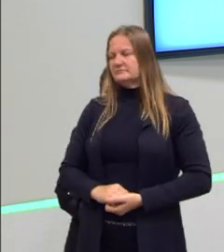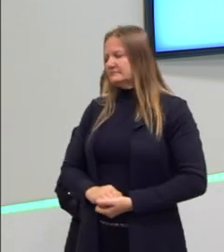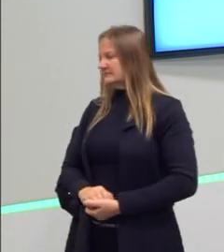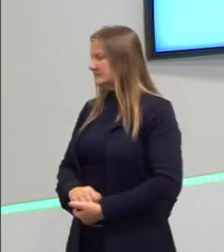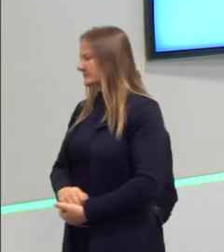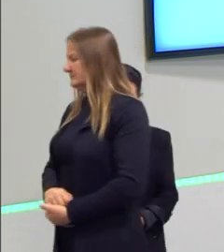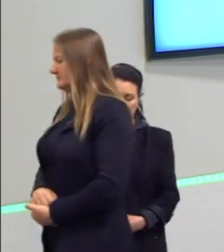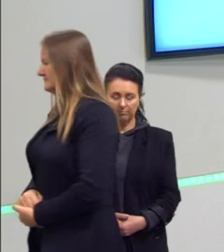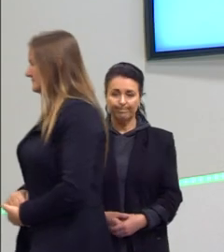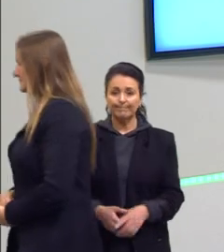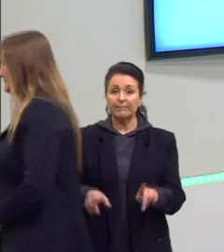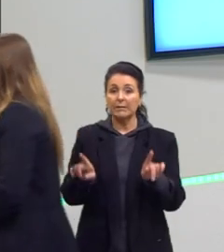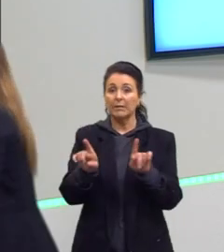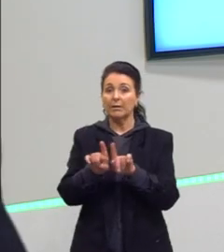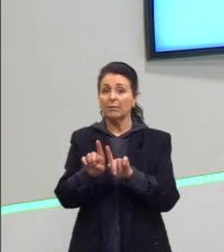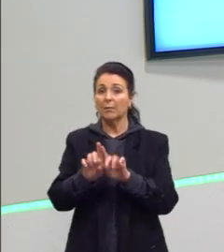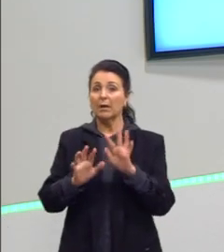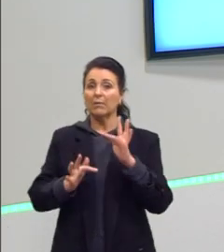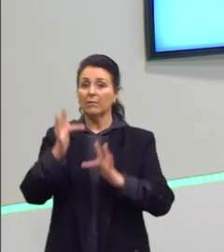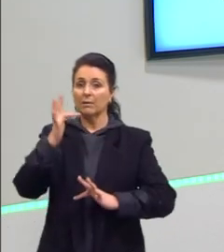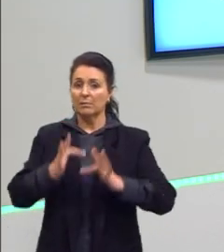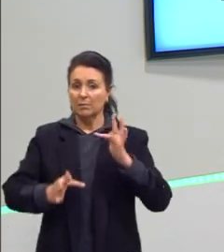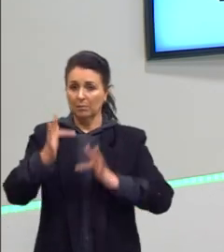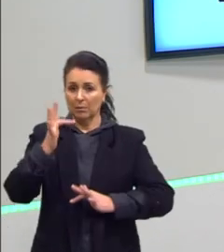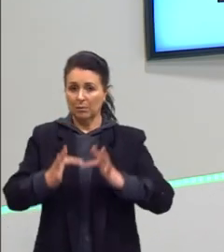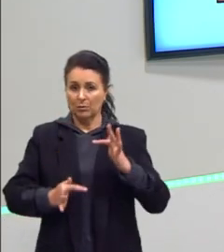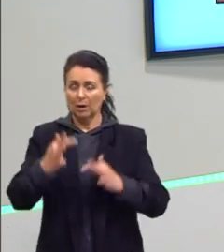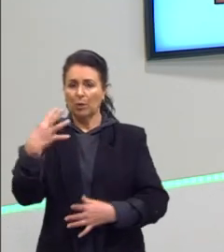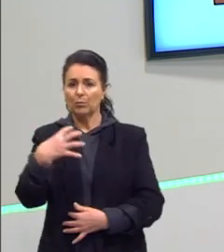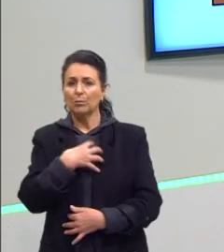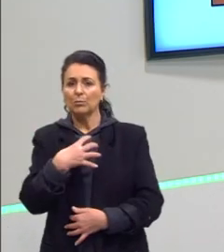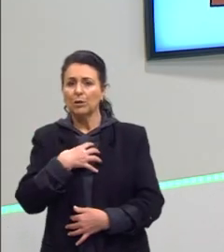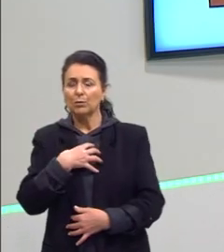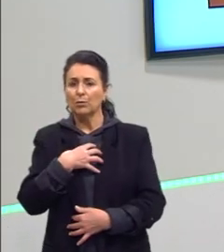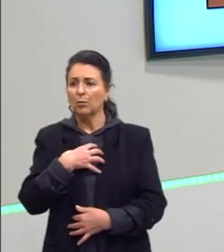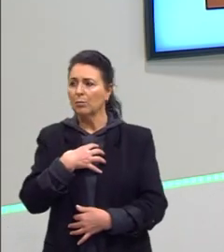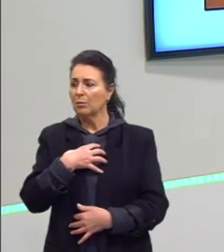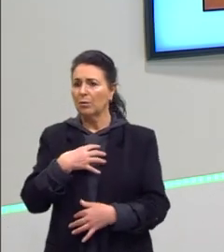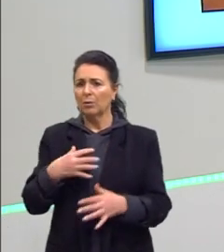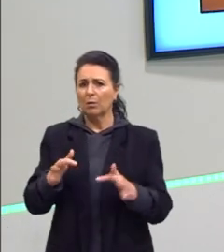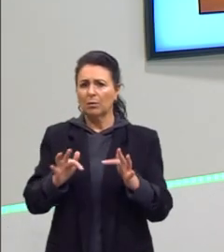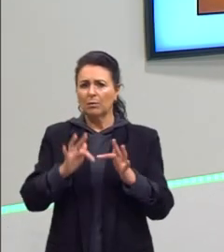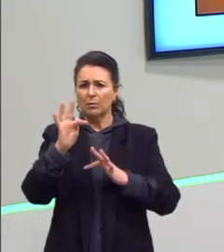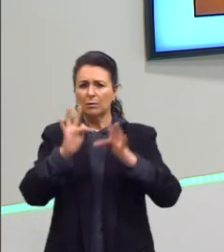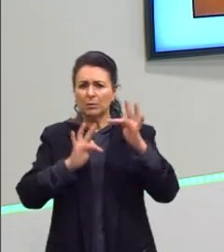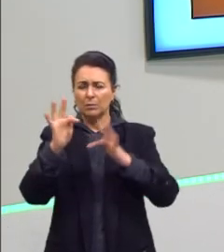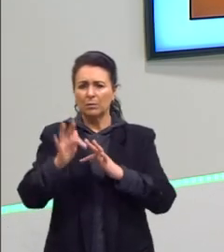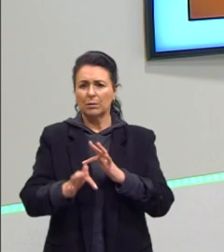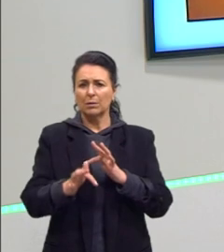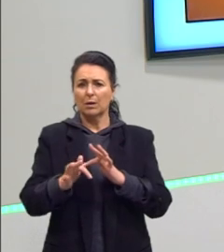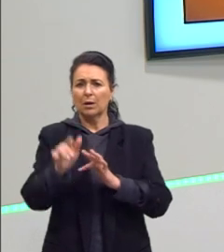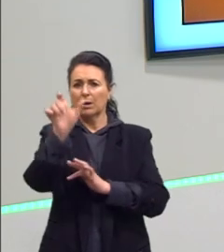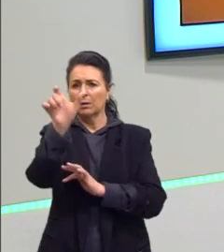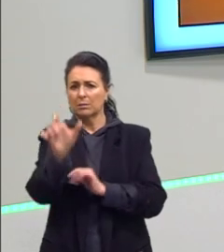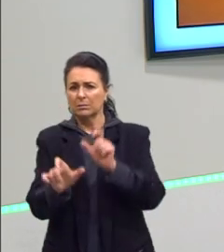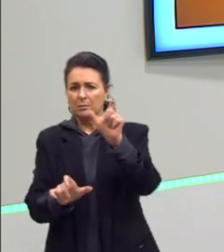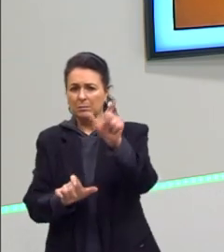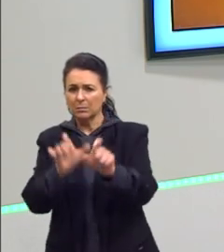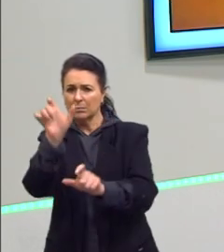fisiológicas, da forma como funciona o organismo. dos indivíduos.